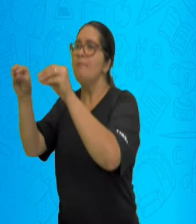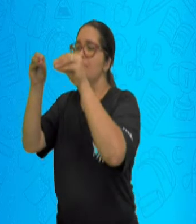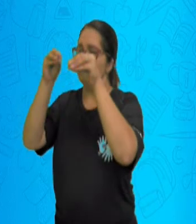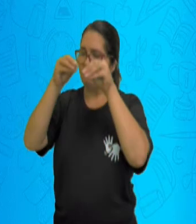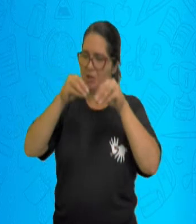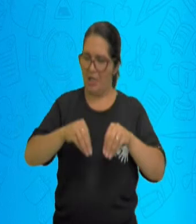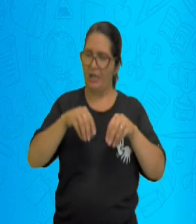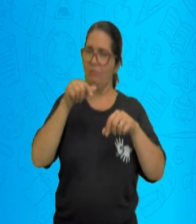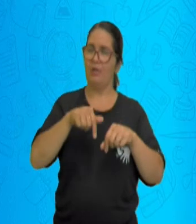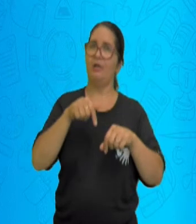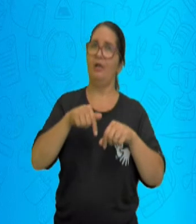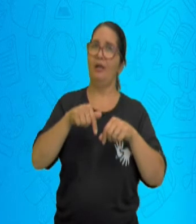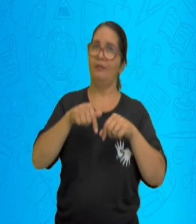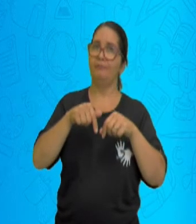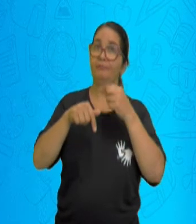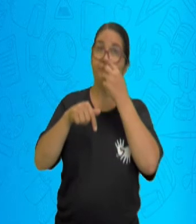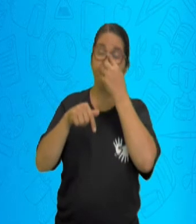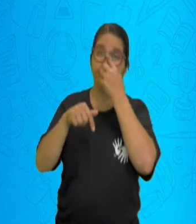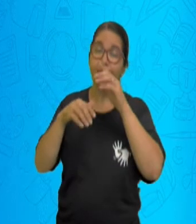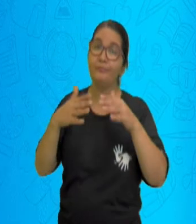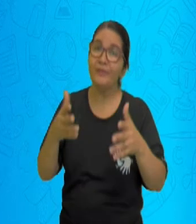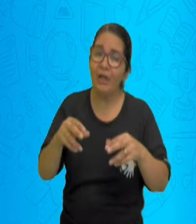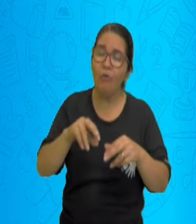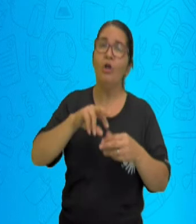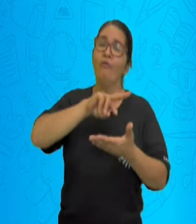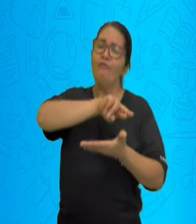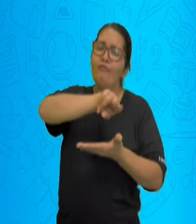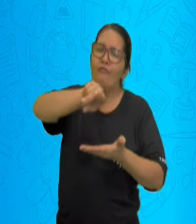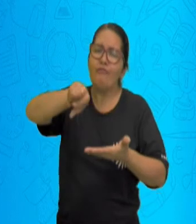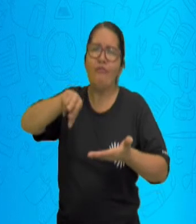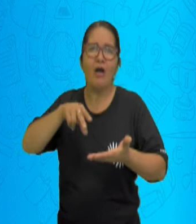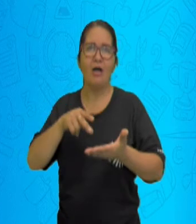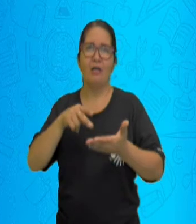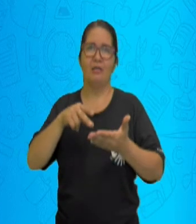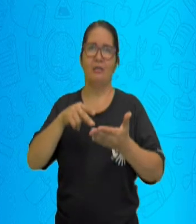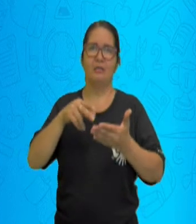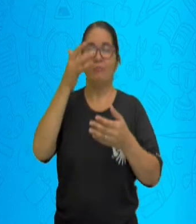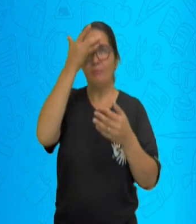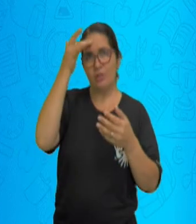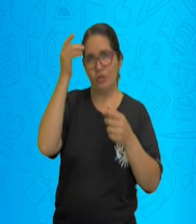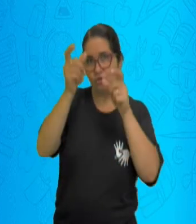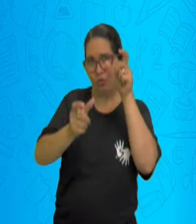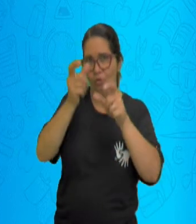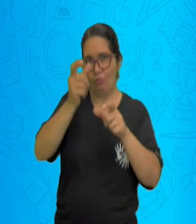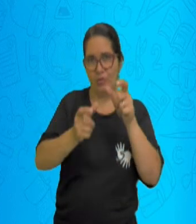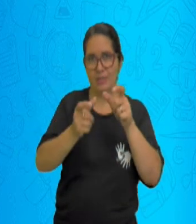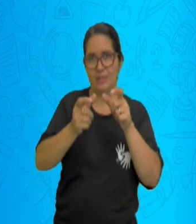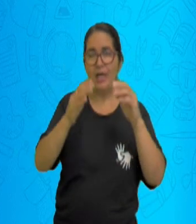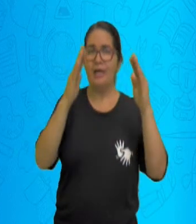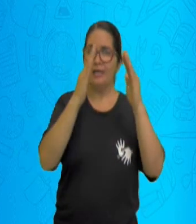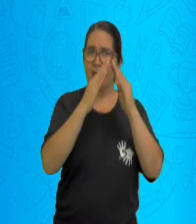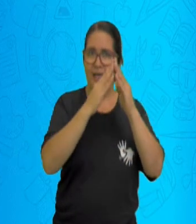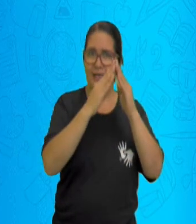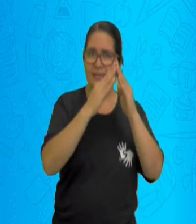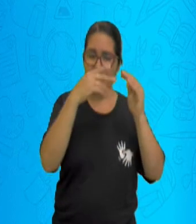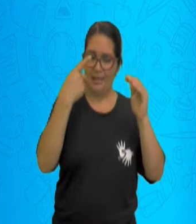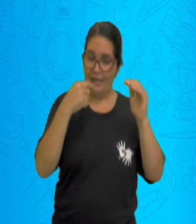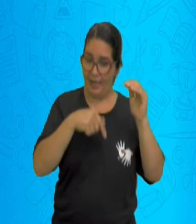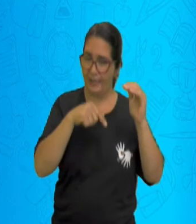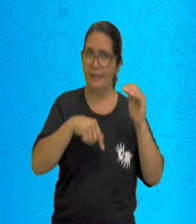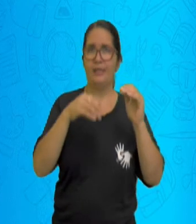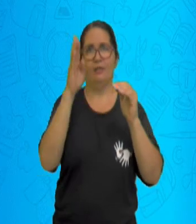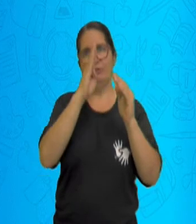governo, não dava condições de trabalho, de vida e de moradia. Então, era um objetivo sair daquela situação